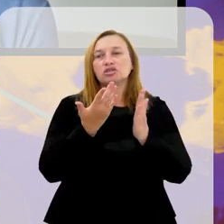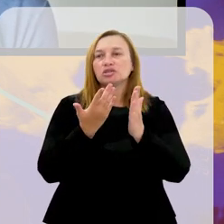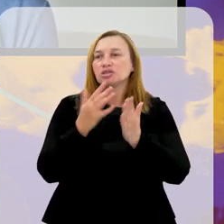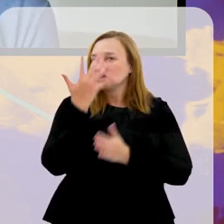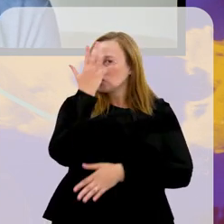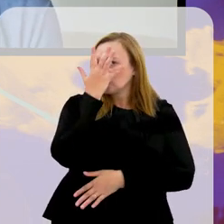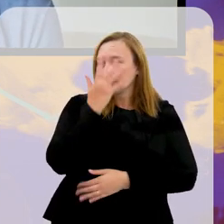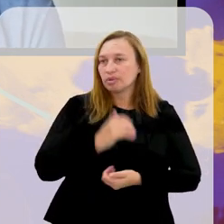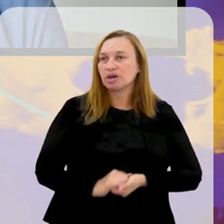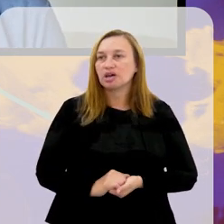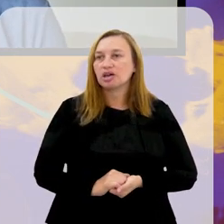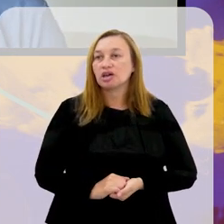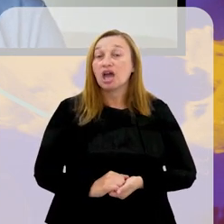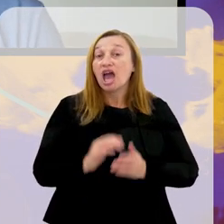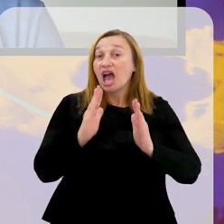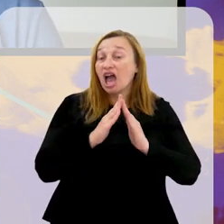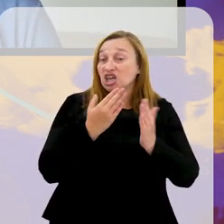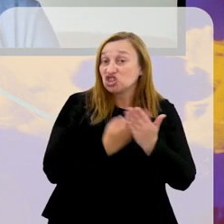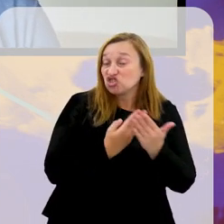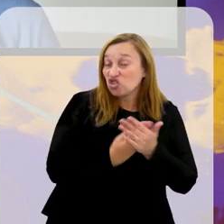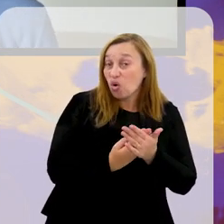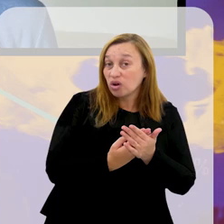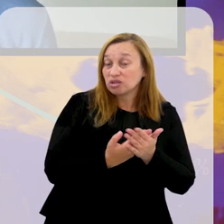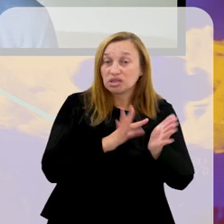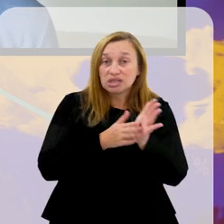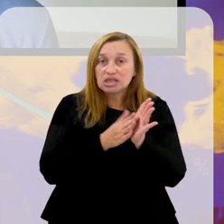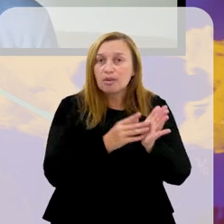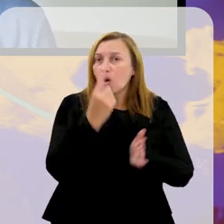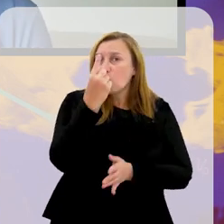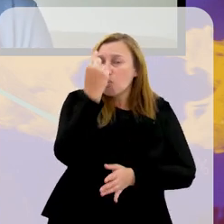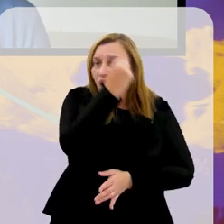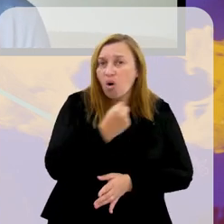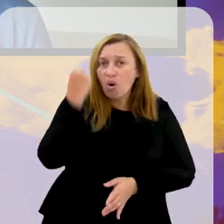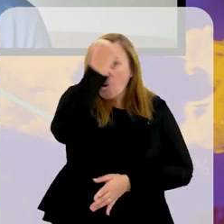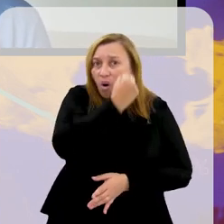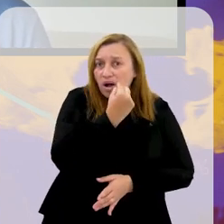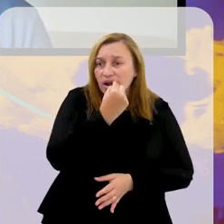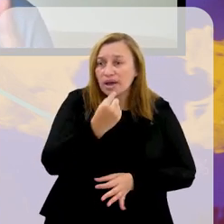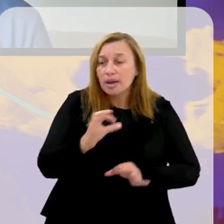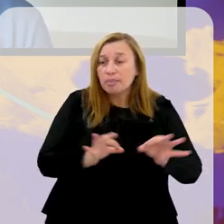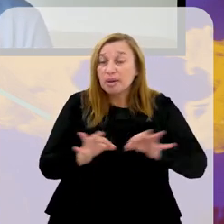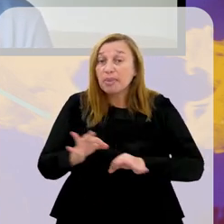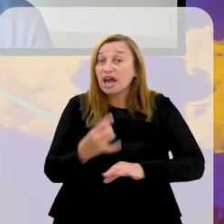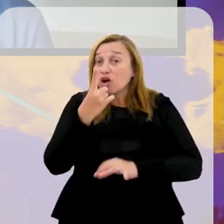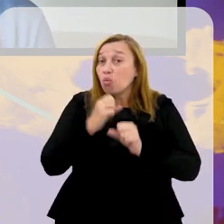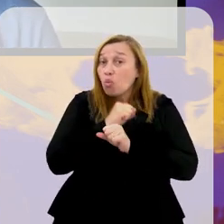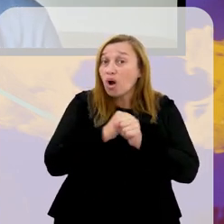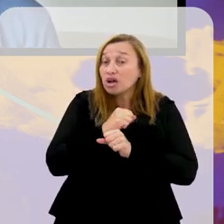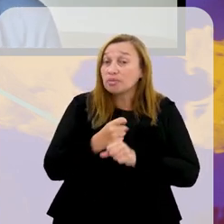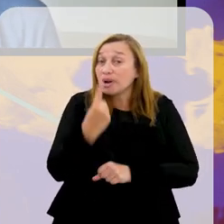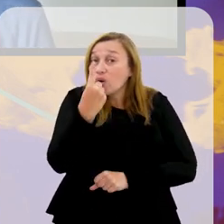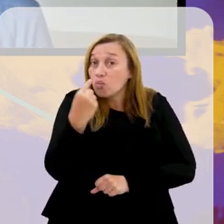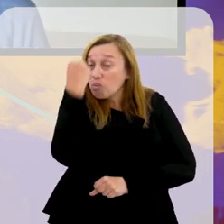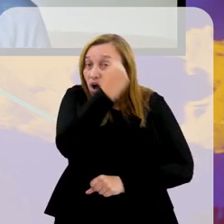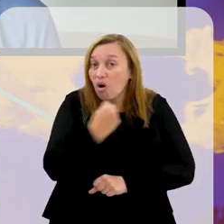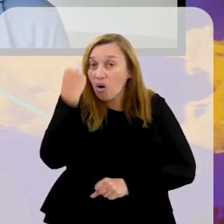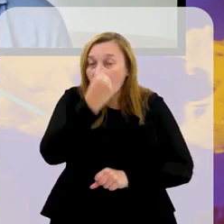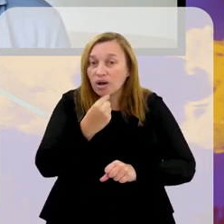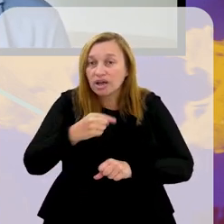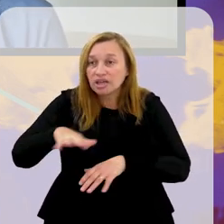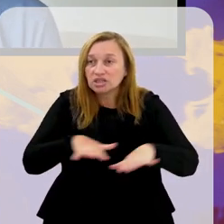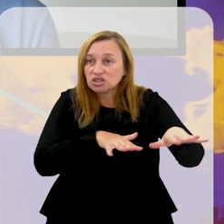uma escola dura uma hora. Você fica um ano planejando para uma hora. Agora, a gente tem um